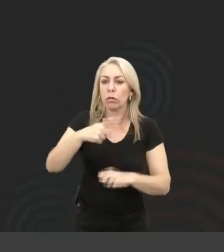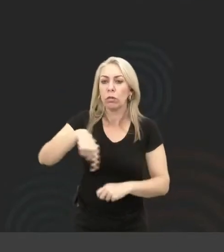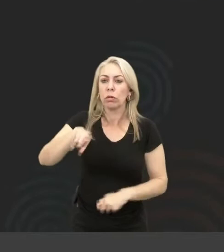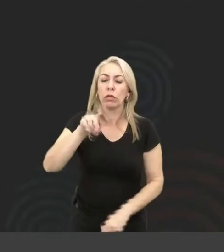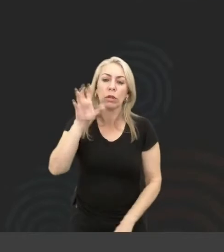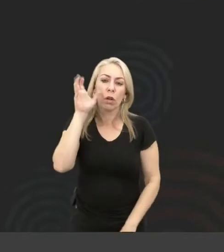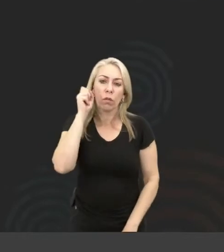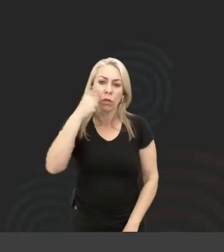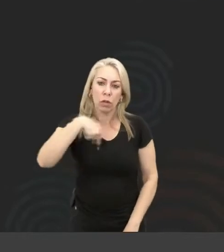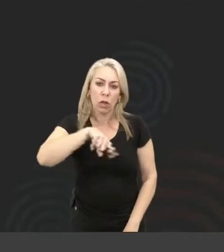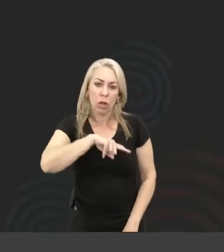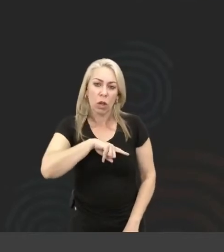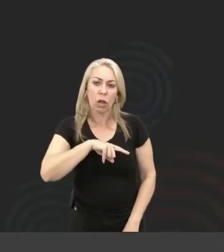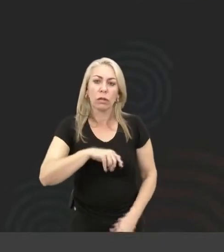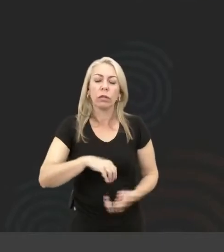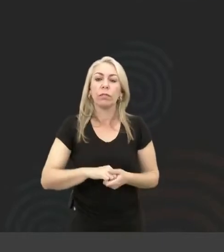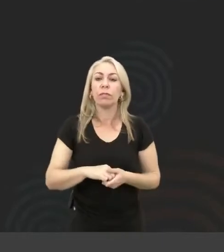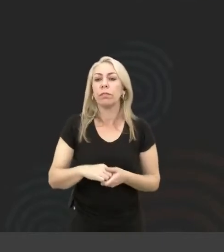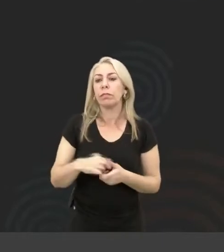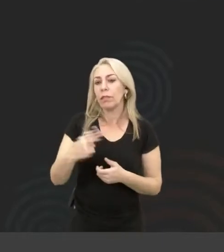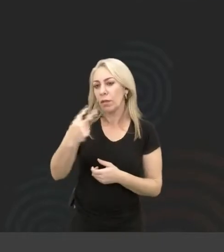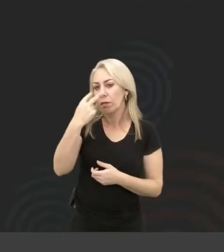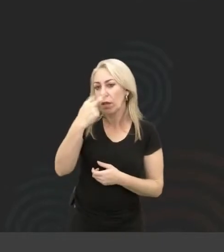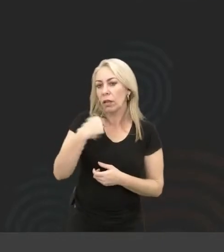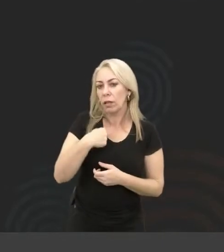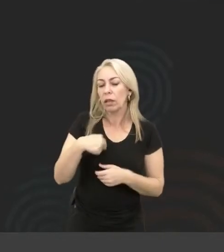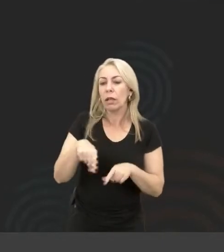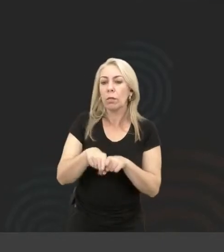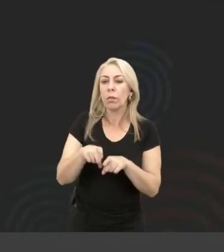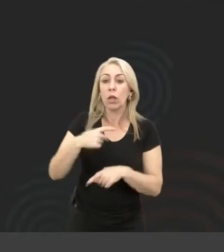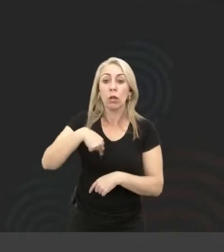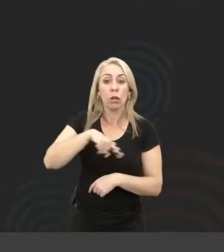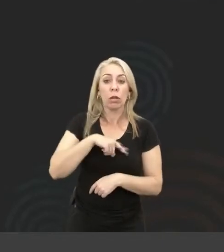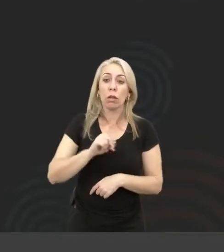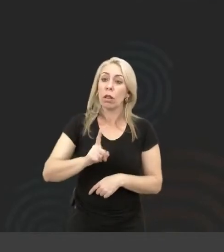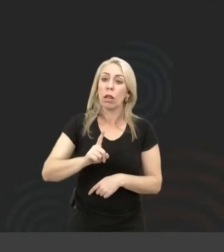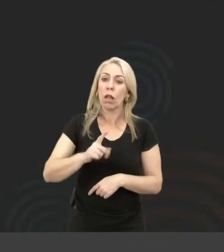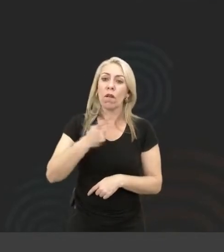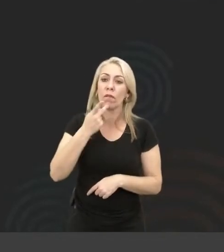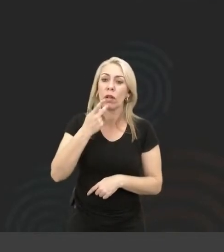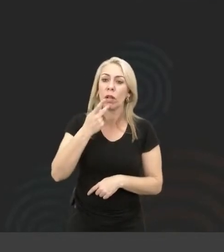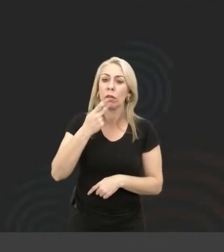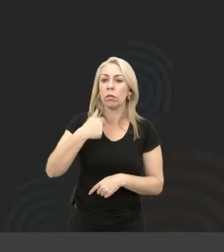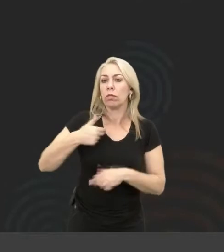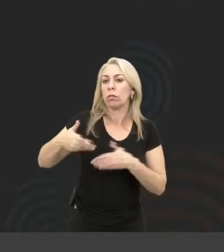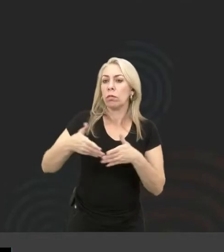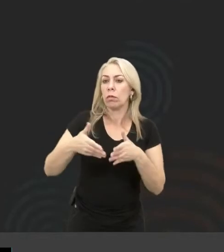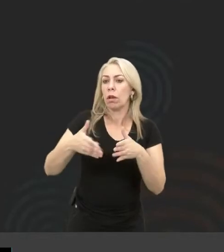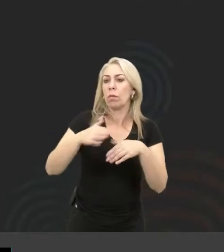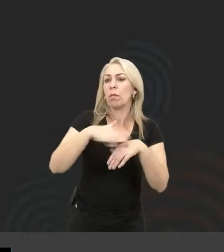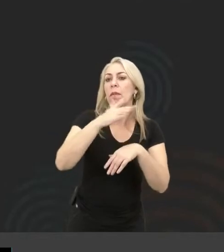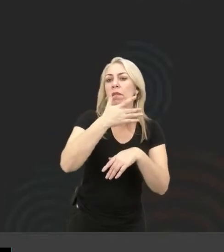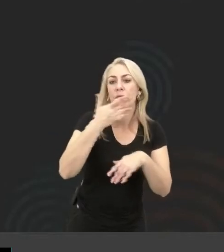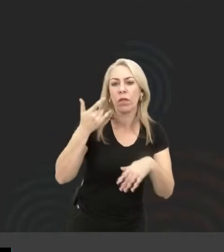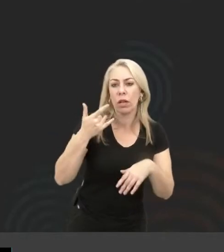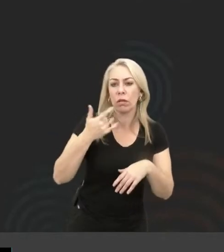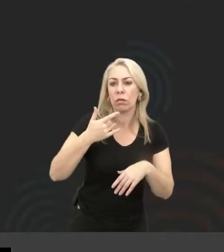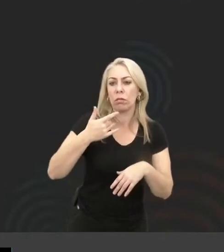gente e vendo também, que nós não estamos dizendo que o nosso caminho foi mais fácil,